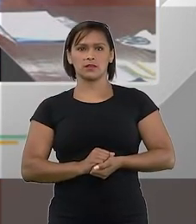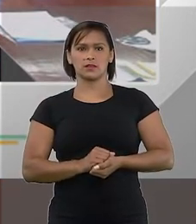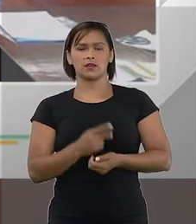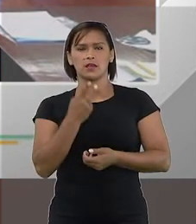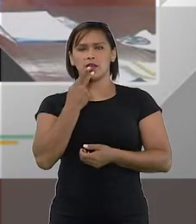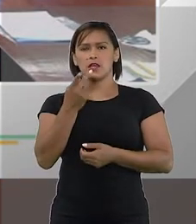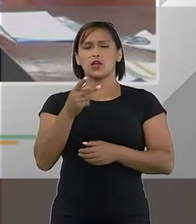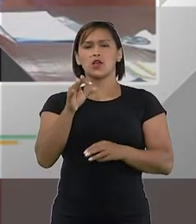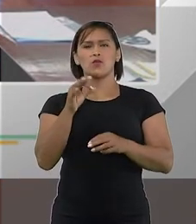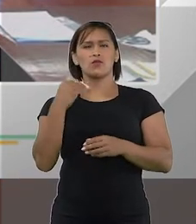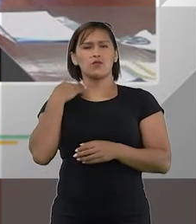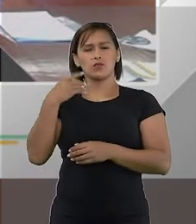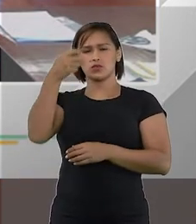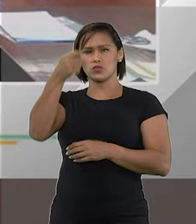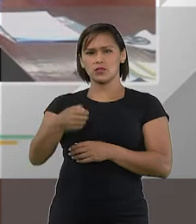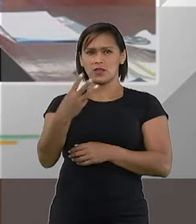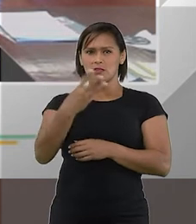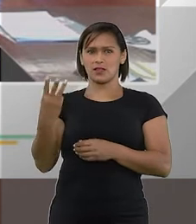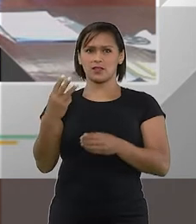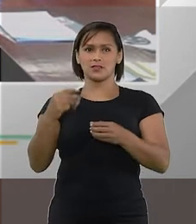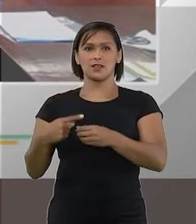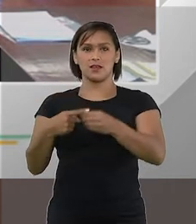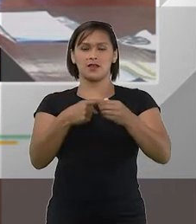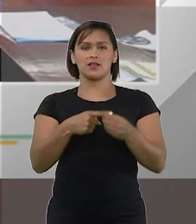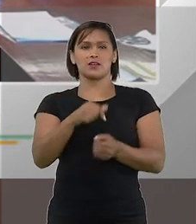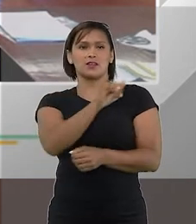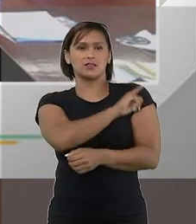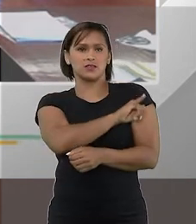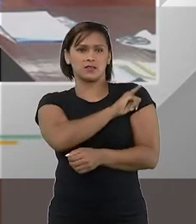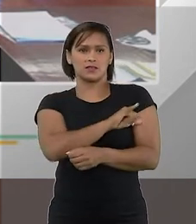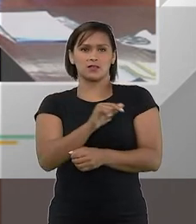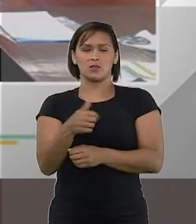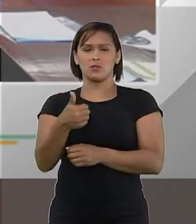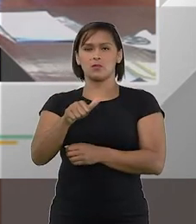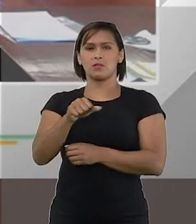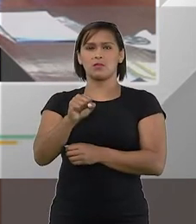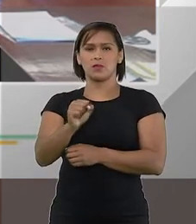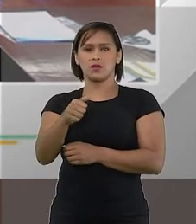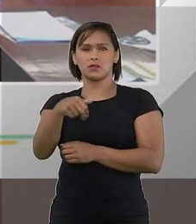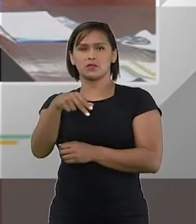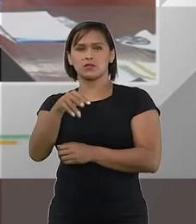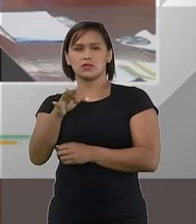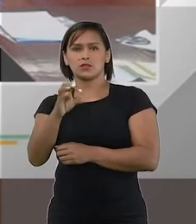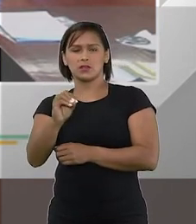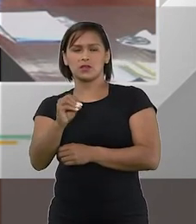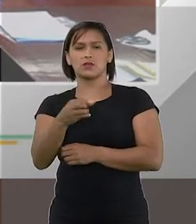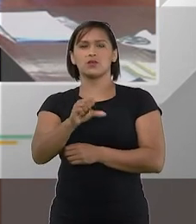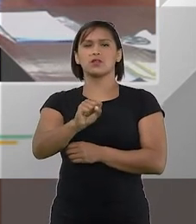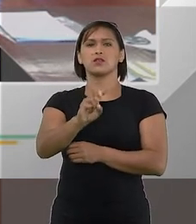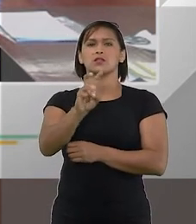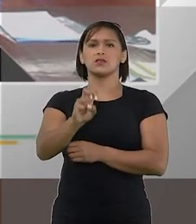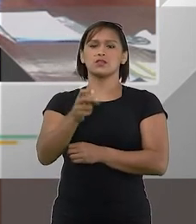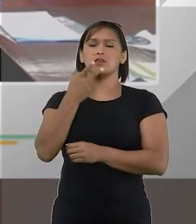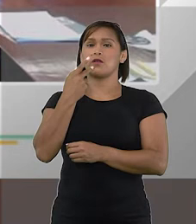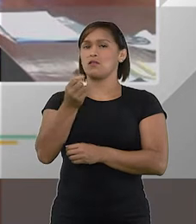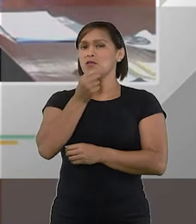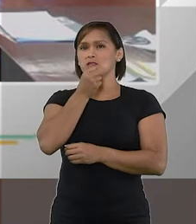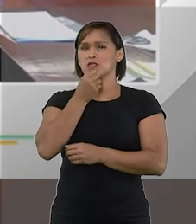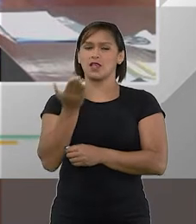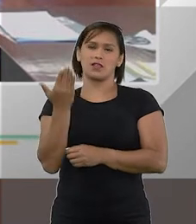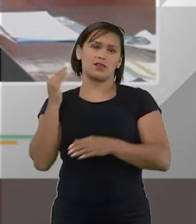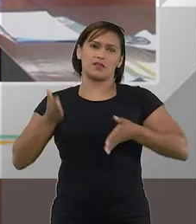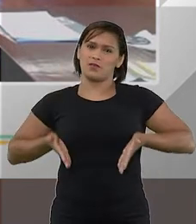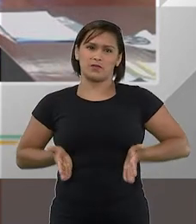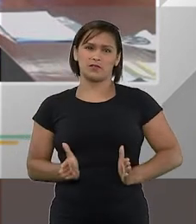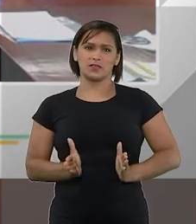Eu fui juiz de direito na terceira vara cível de Santo André, no ano de 1985, seguramente os nossos apresentadores